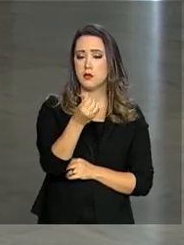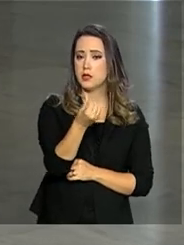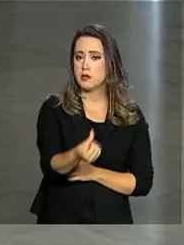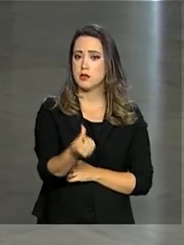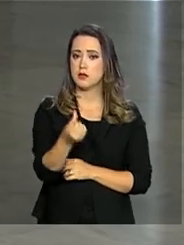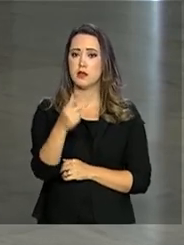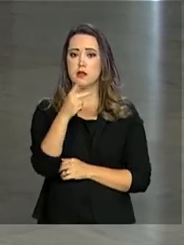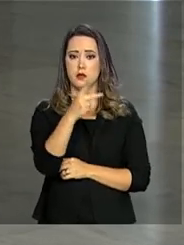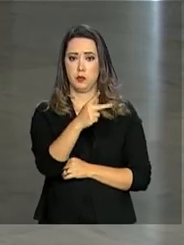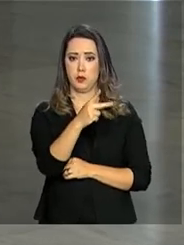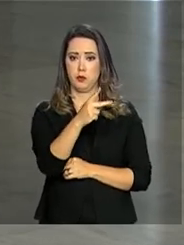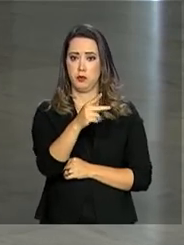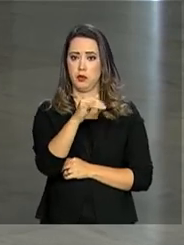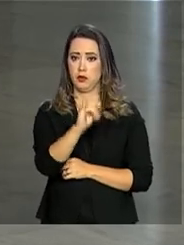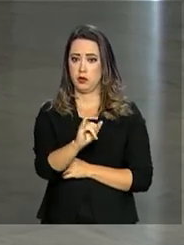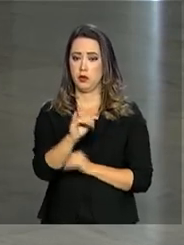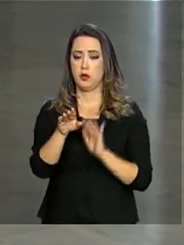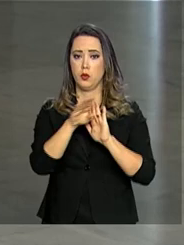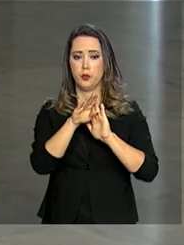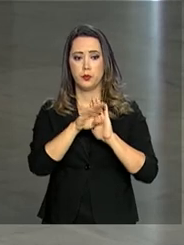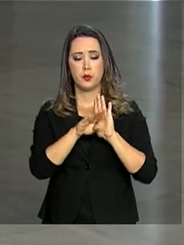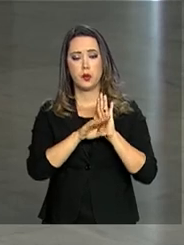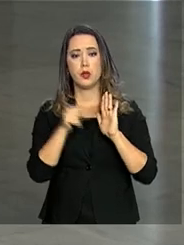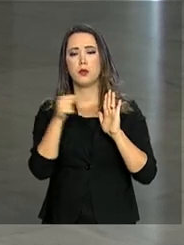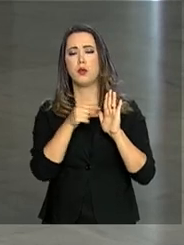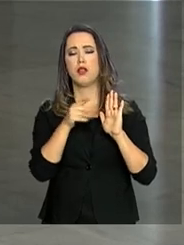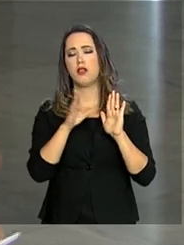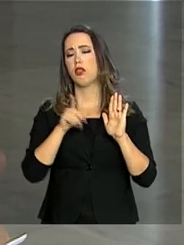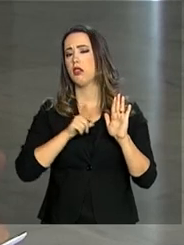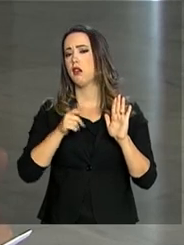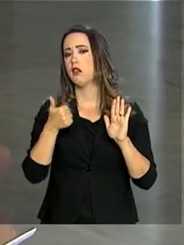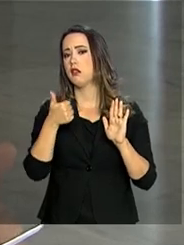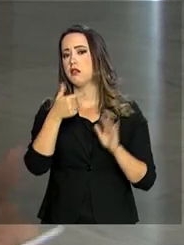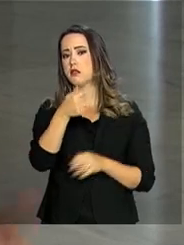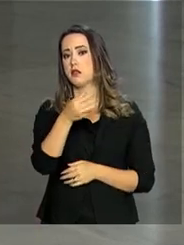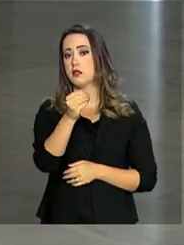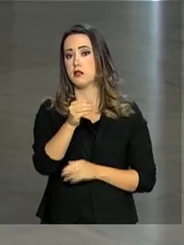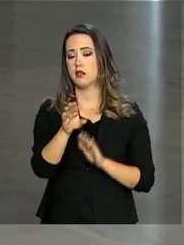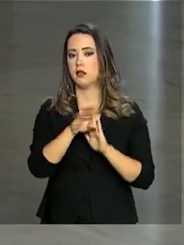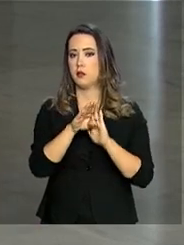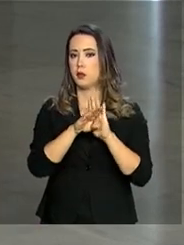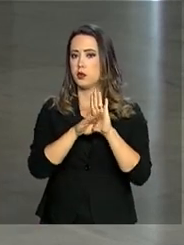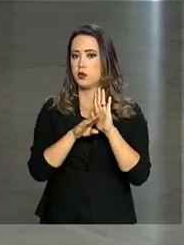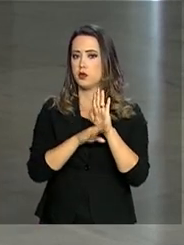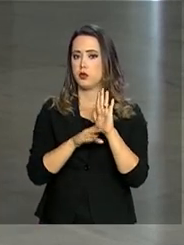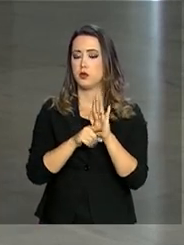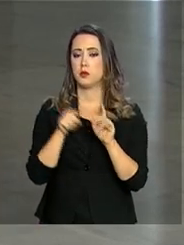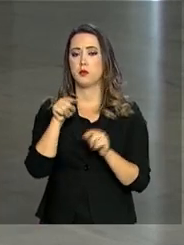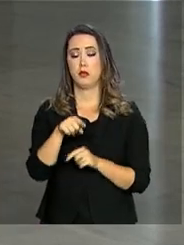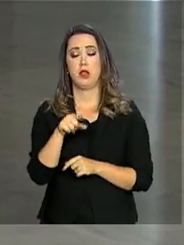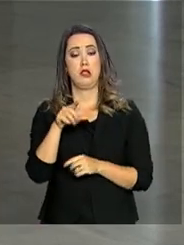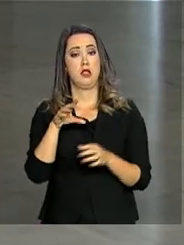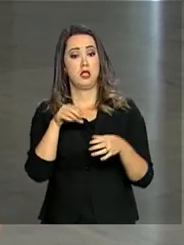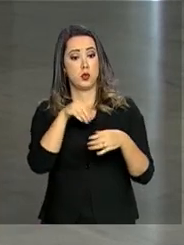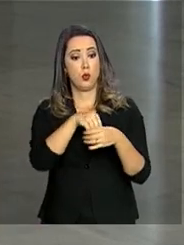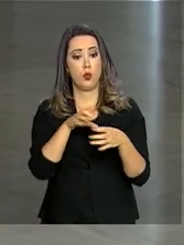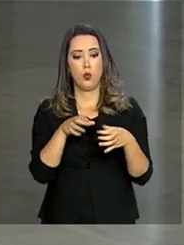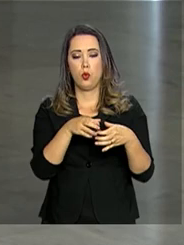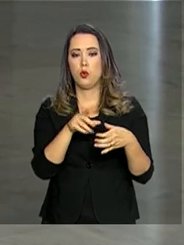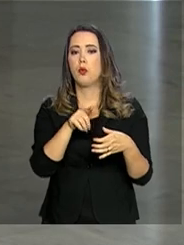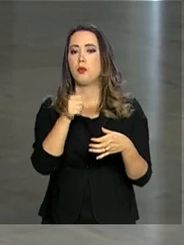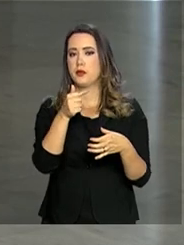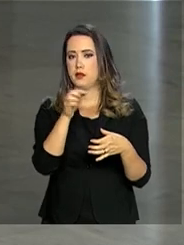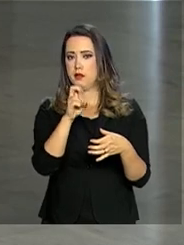Parcerias trabalha neste portfólio atualmente com 170 projetos. Desses, 75 já foram